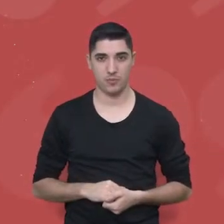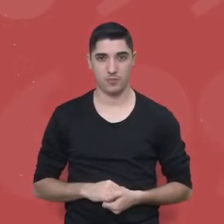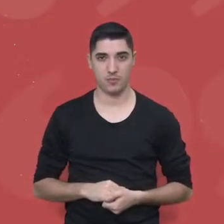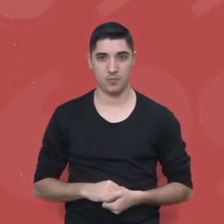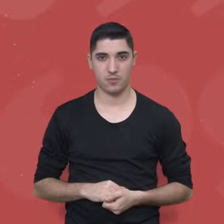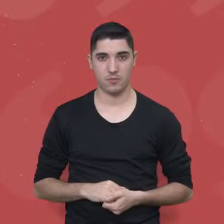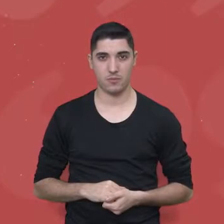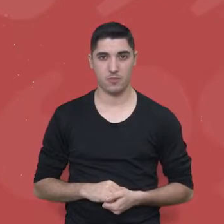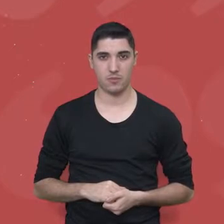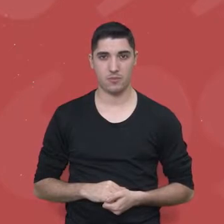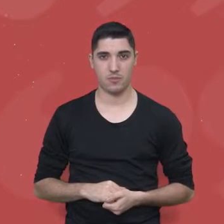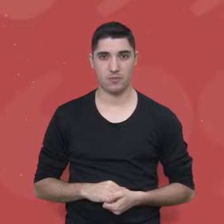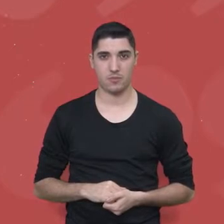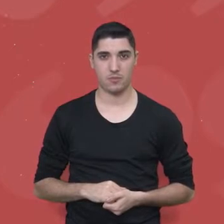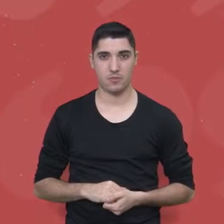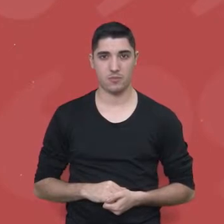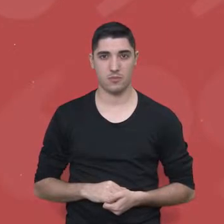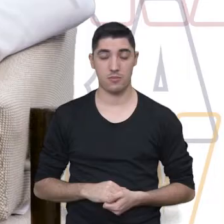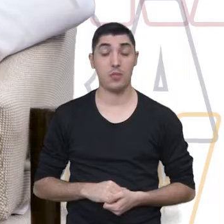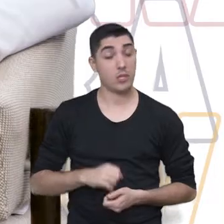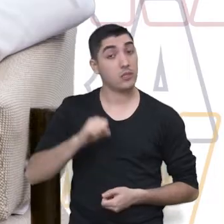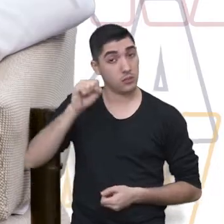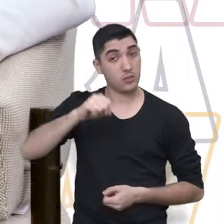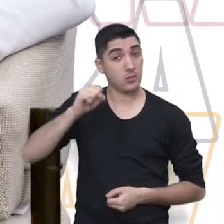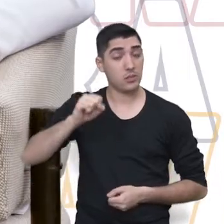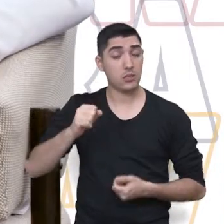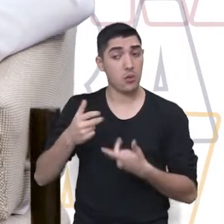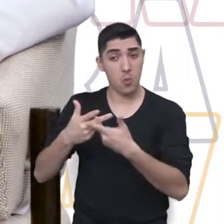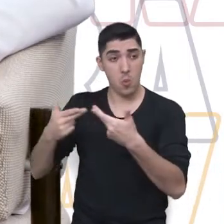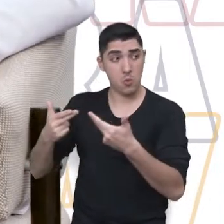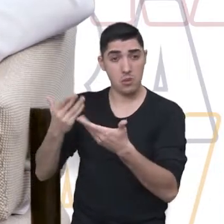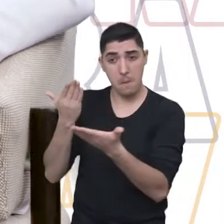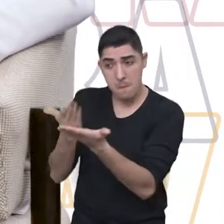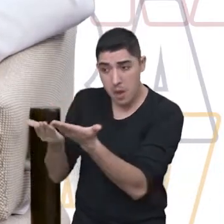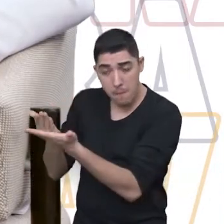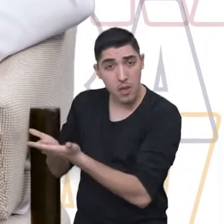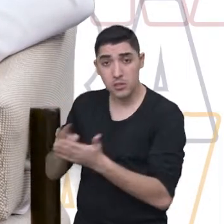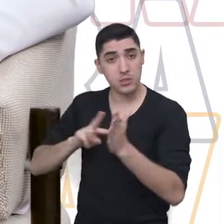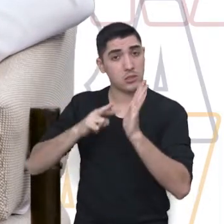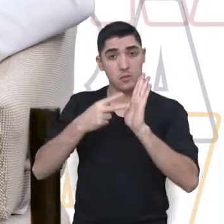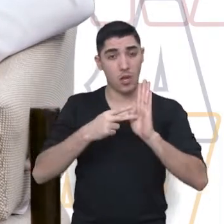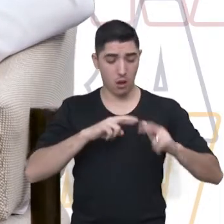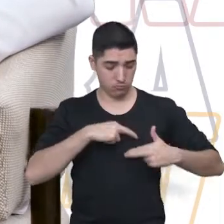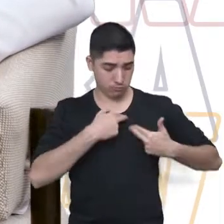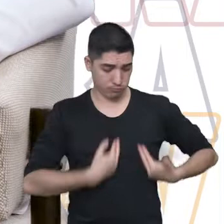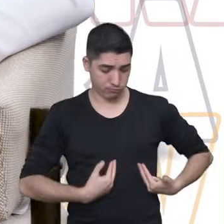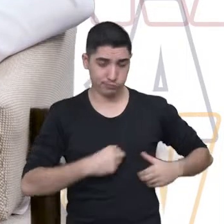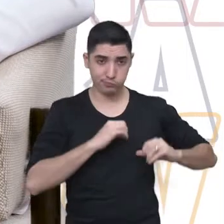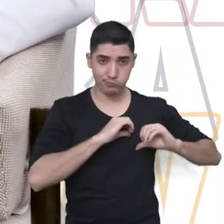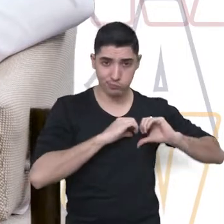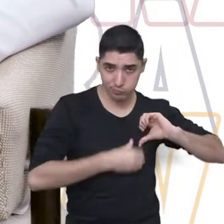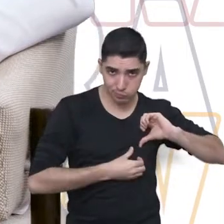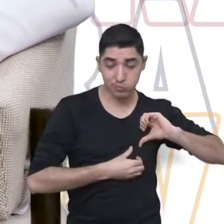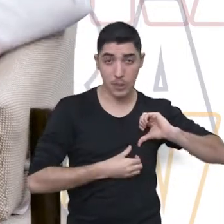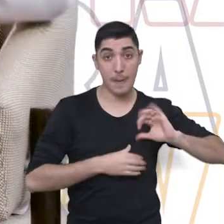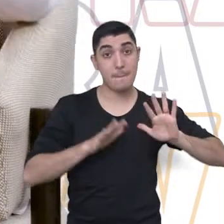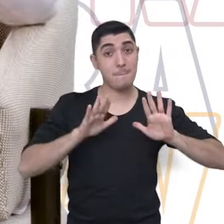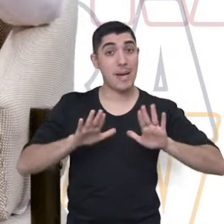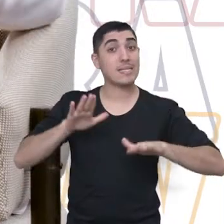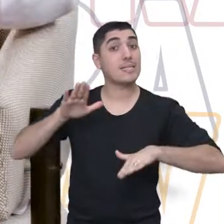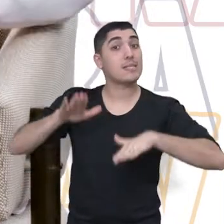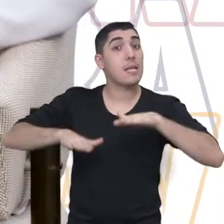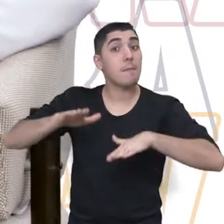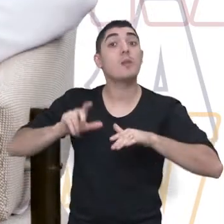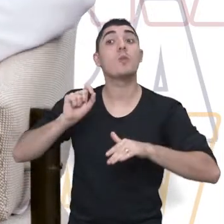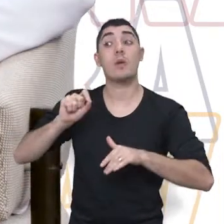implica em um processo de luto? Sim, toda perda é um luto. Agora ela vai ser do tamanho do